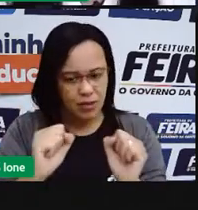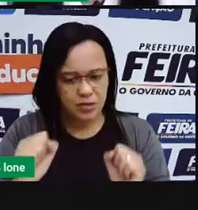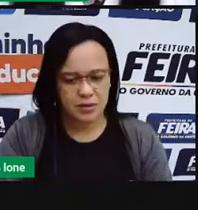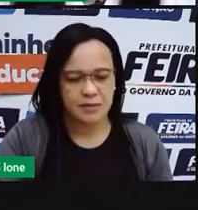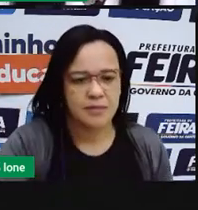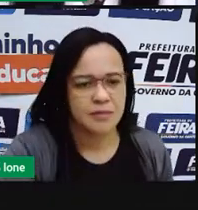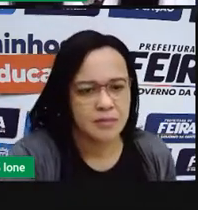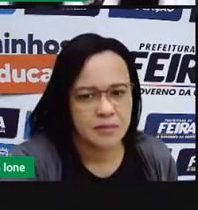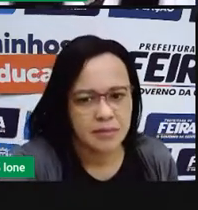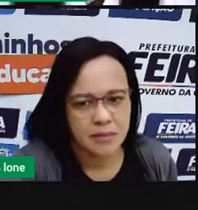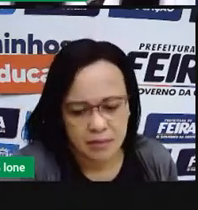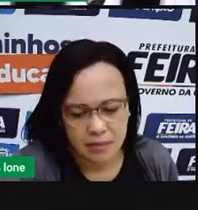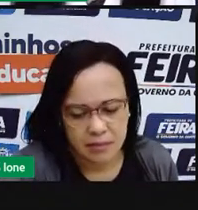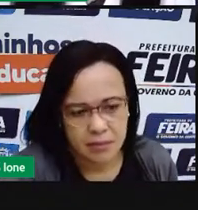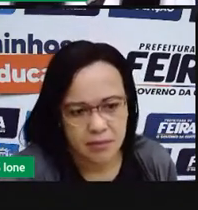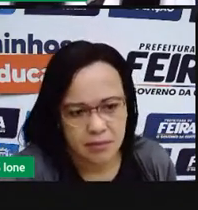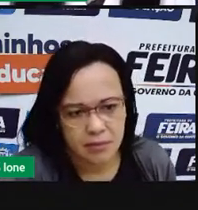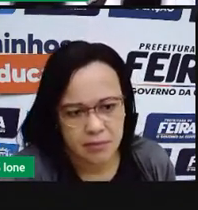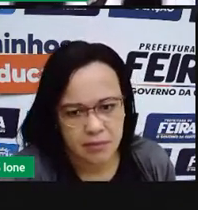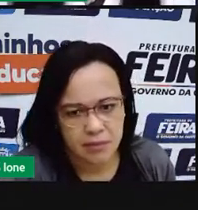Você sabe o que é sustentável?